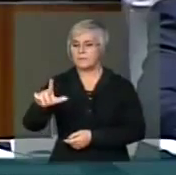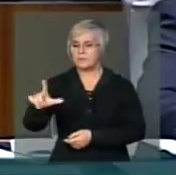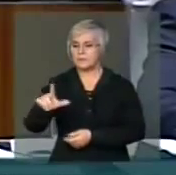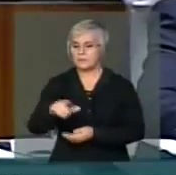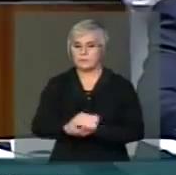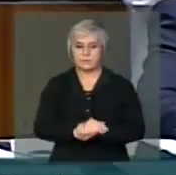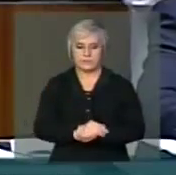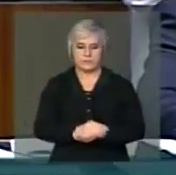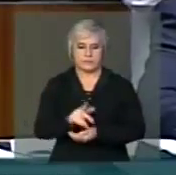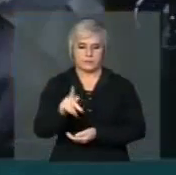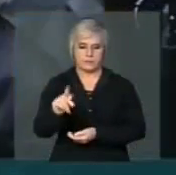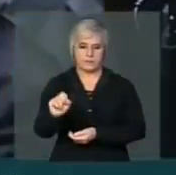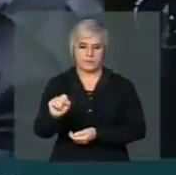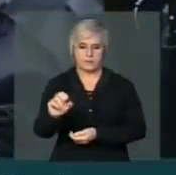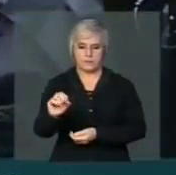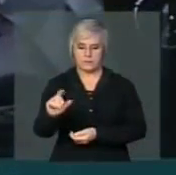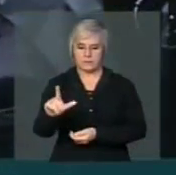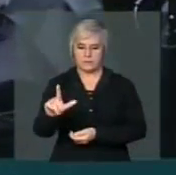Pessoal,